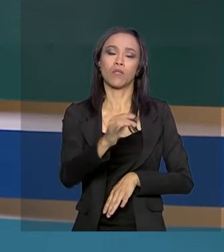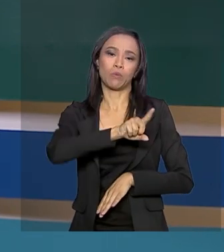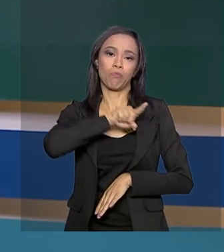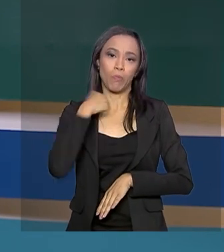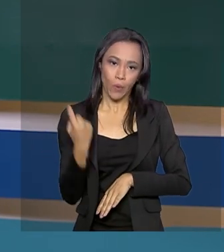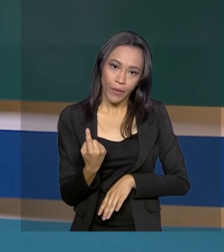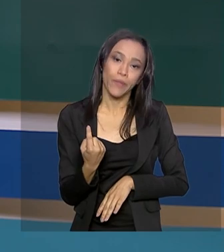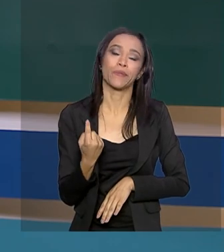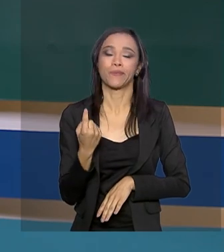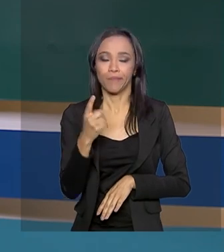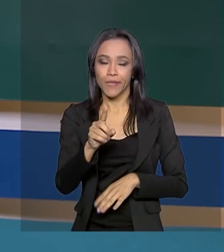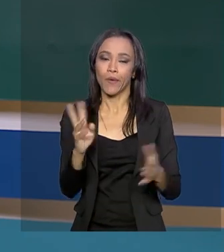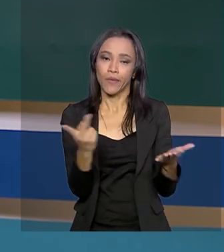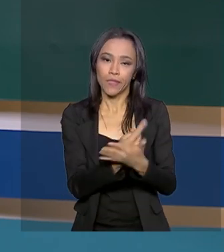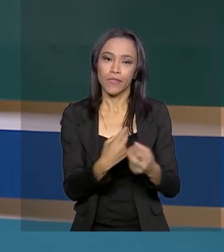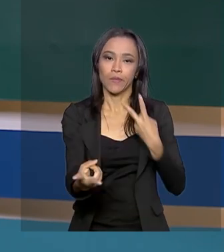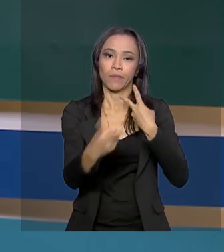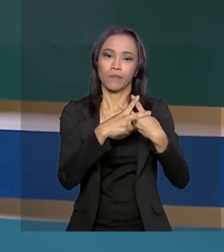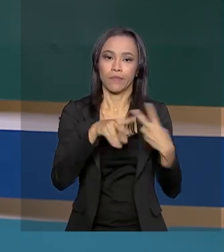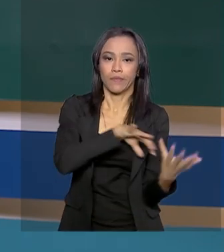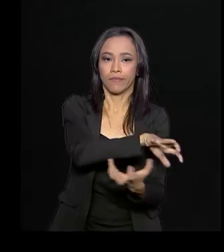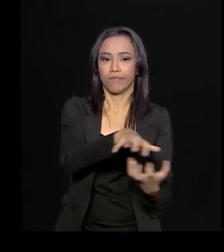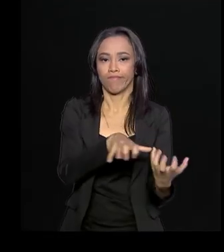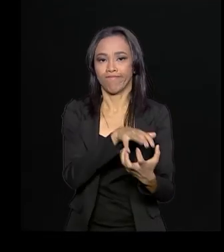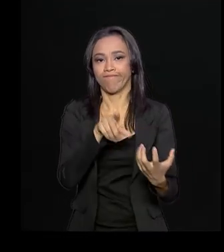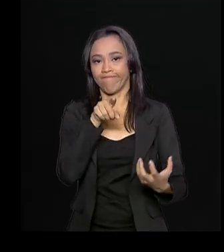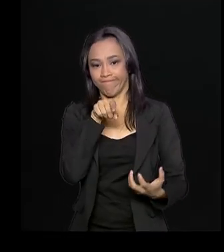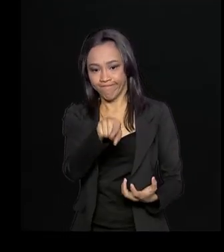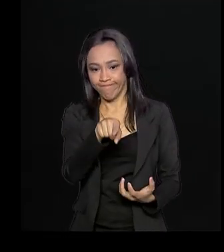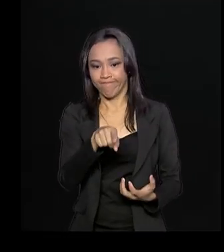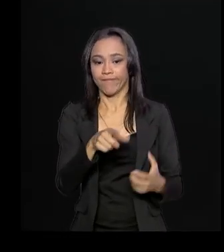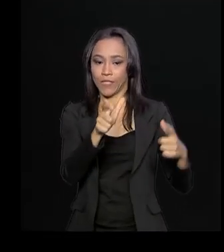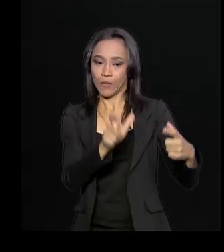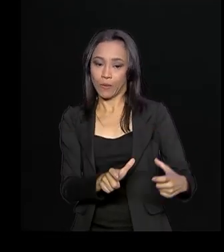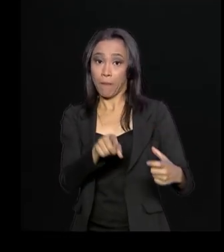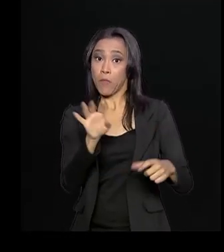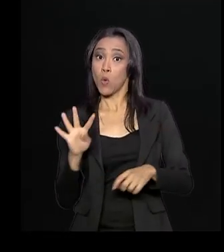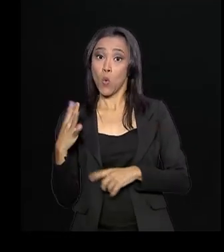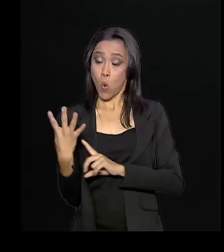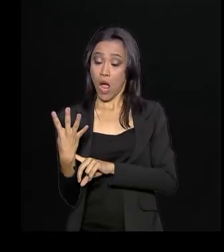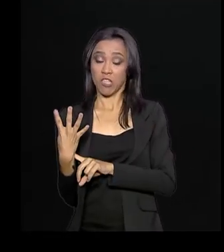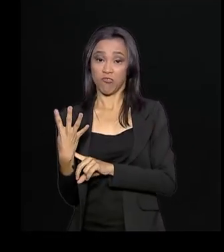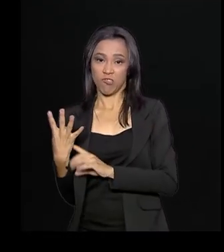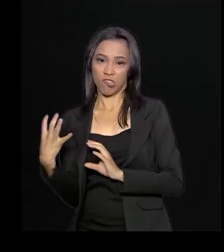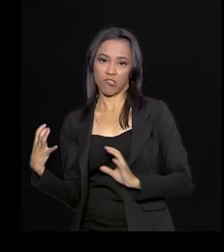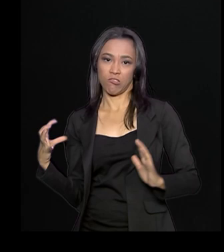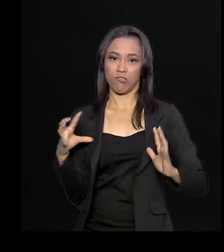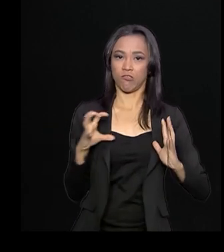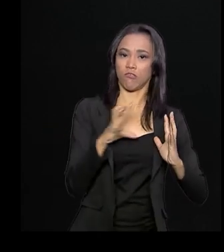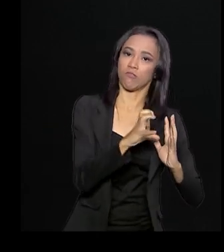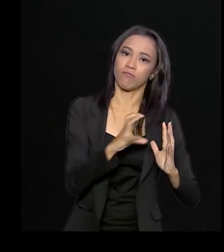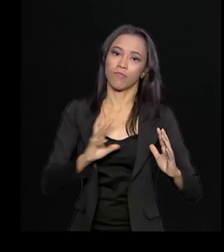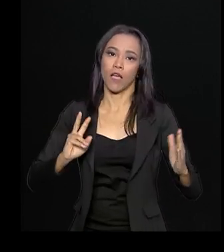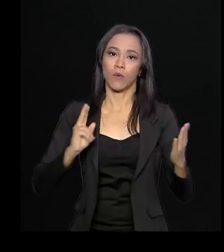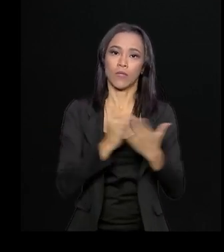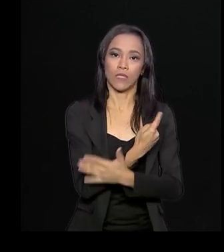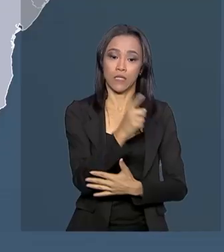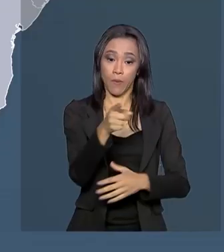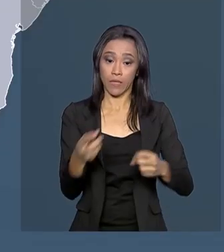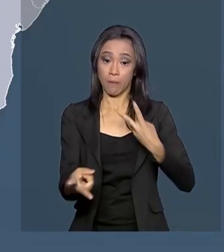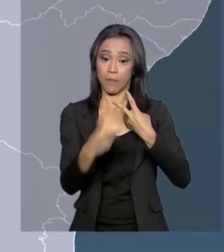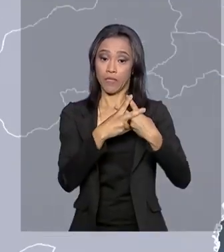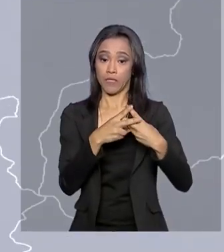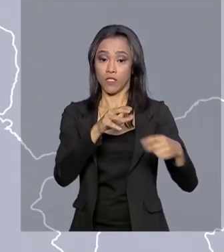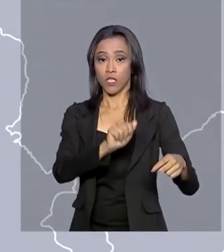envolvidos no massacre no presídio de Altamira. Quatro presos que participaram da briga entre facções no presídio em Altamira